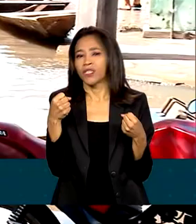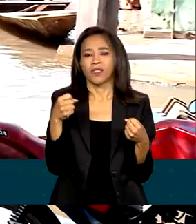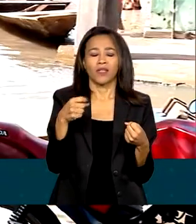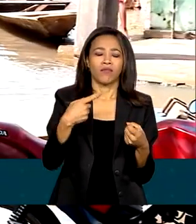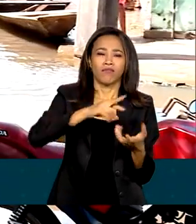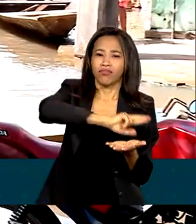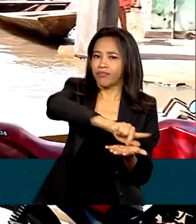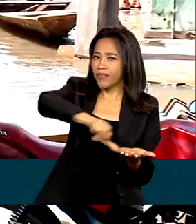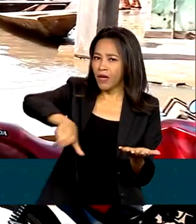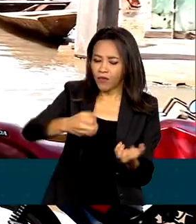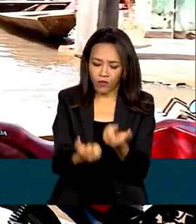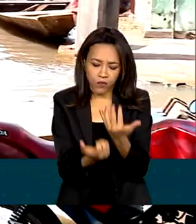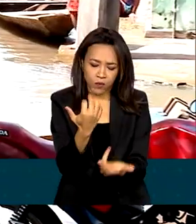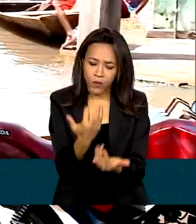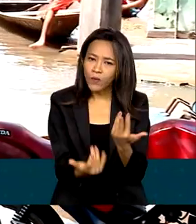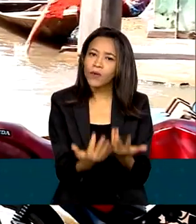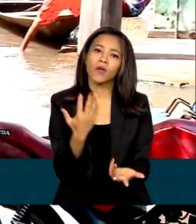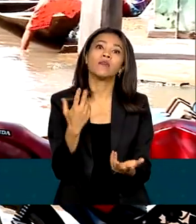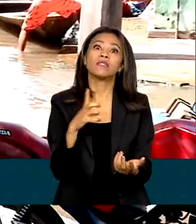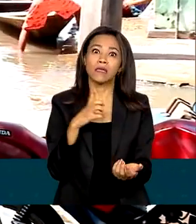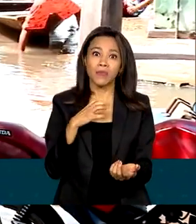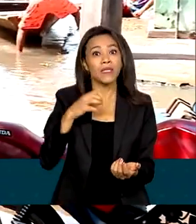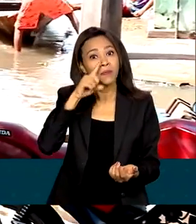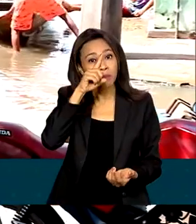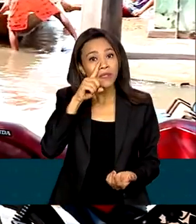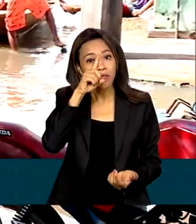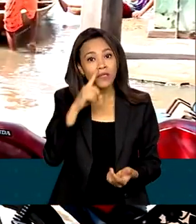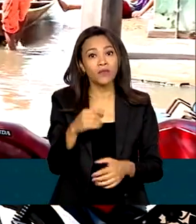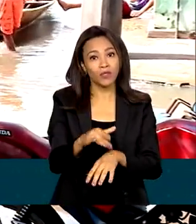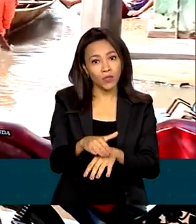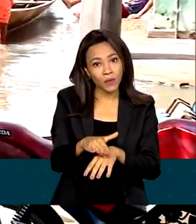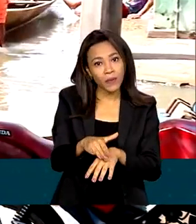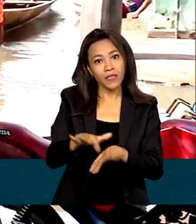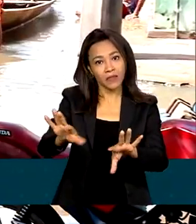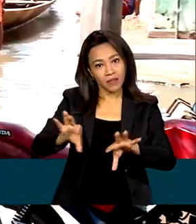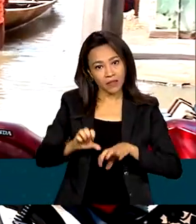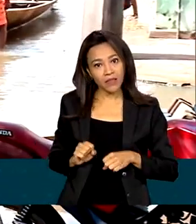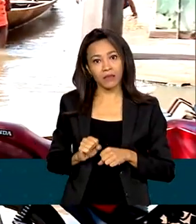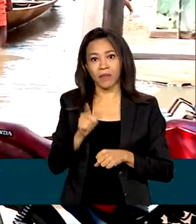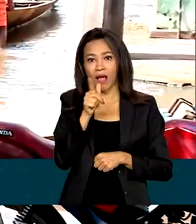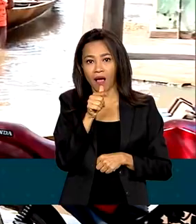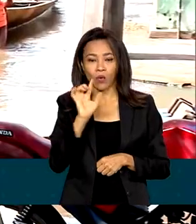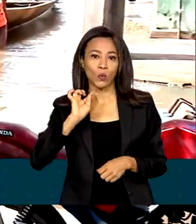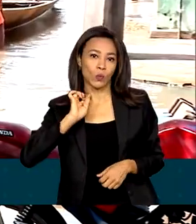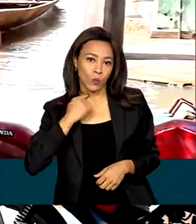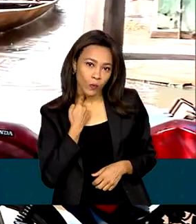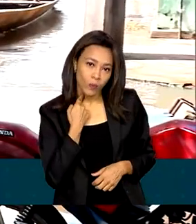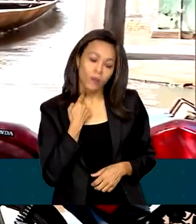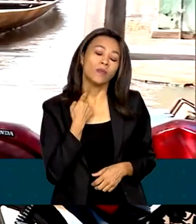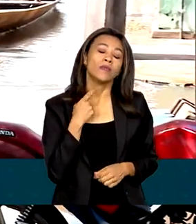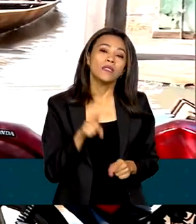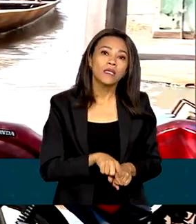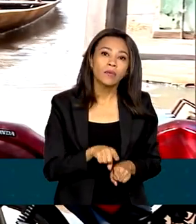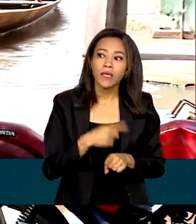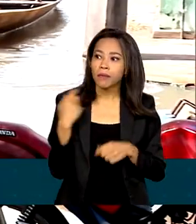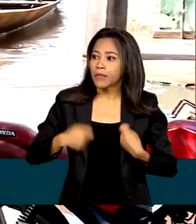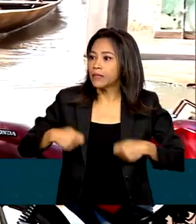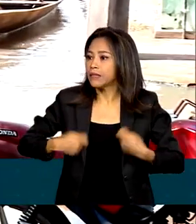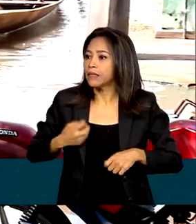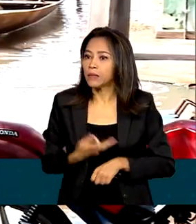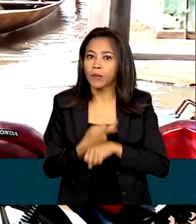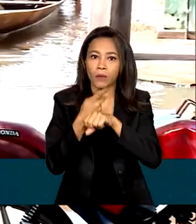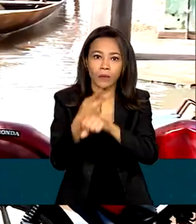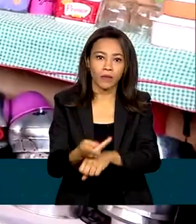Além disso, há também o risco de doenças transmitidas pela água contaminada e a necessidade de buscar abrigos